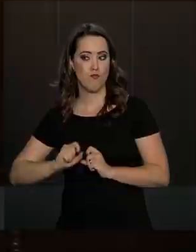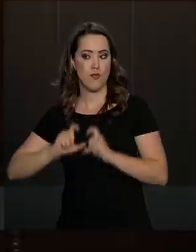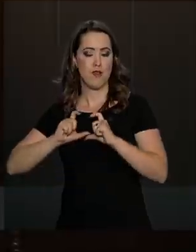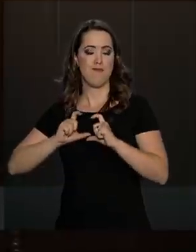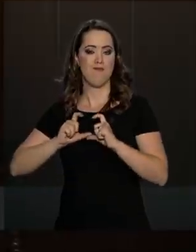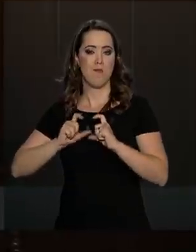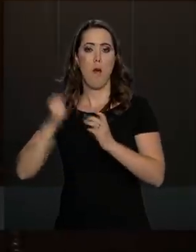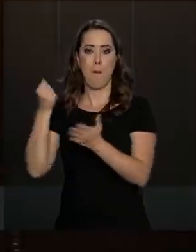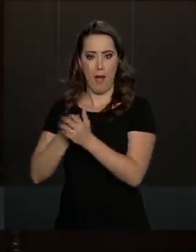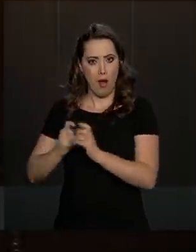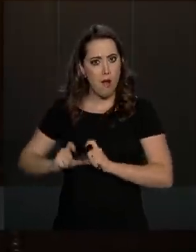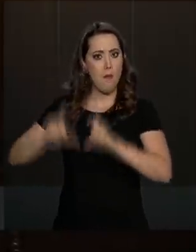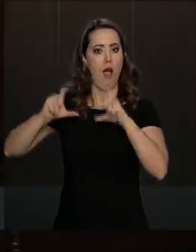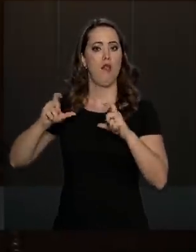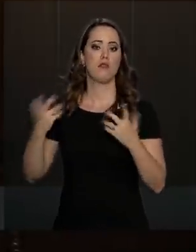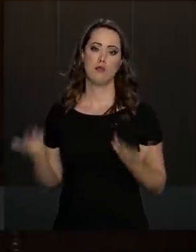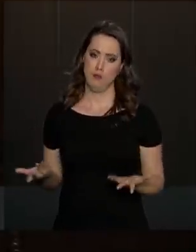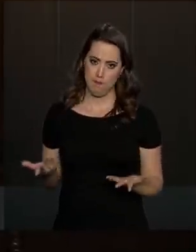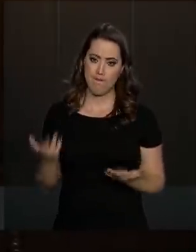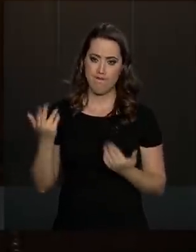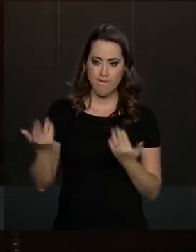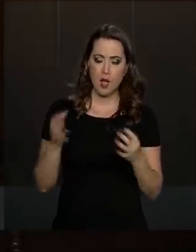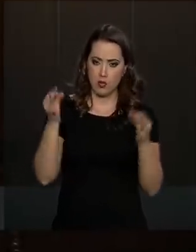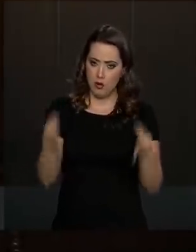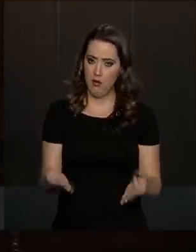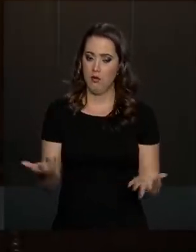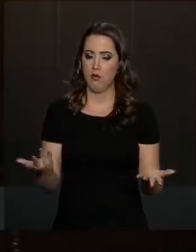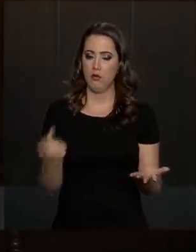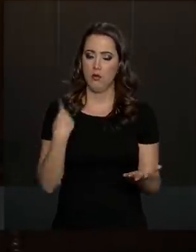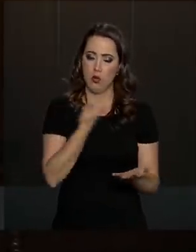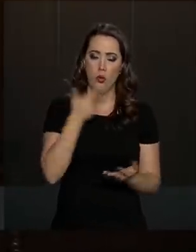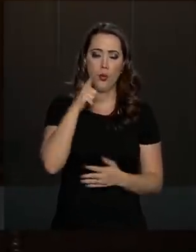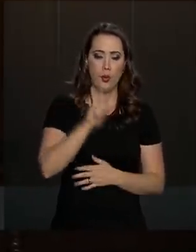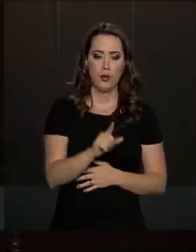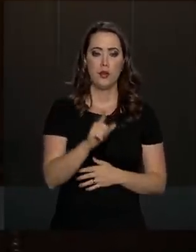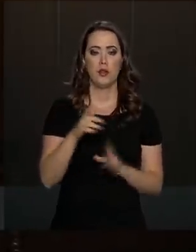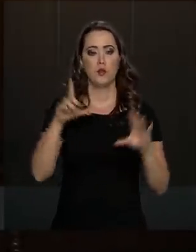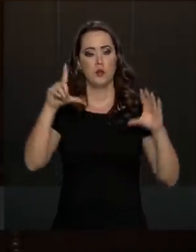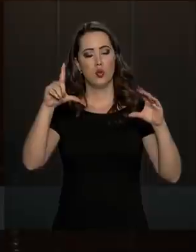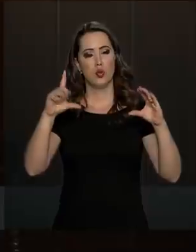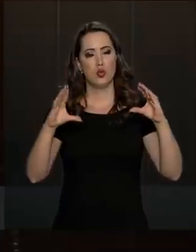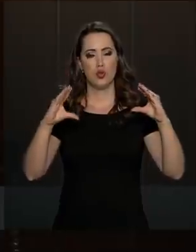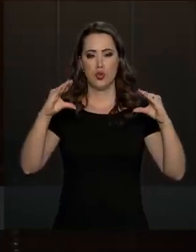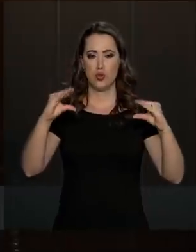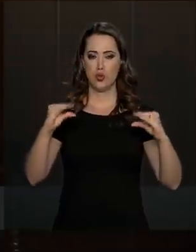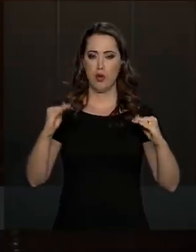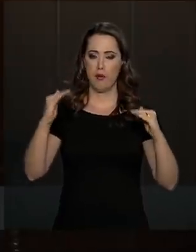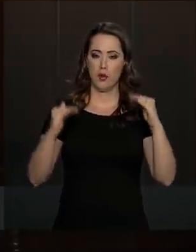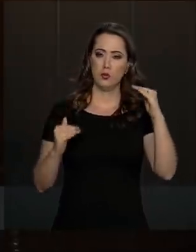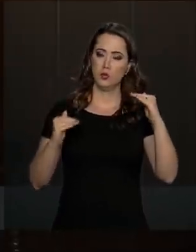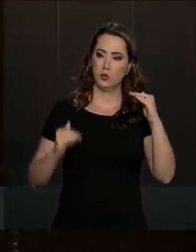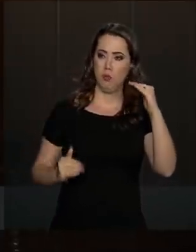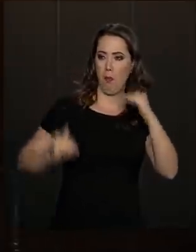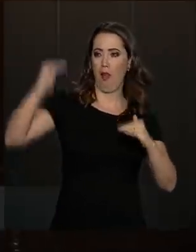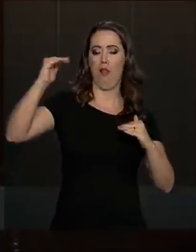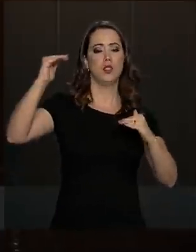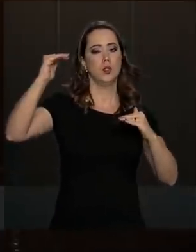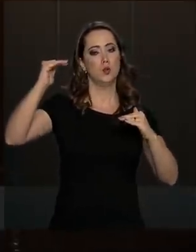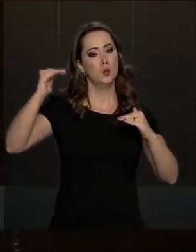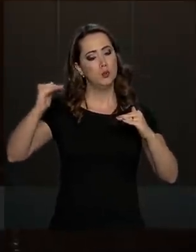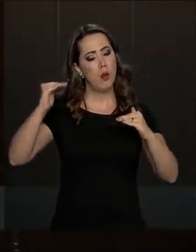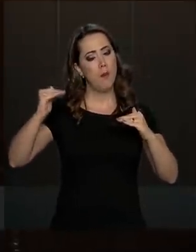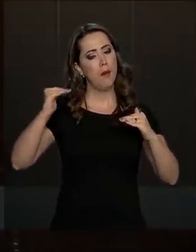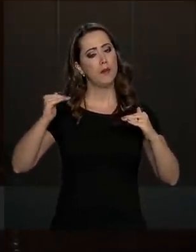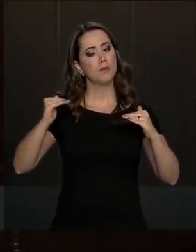pagando mais. Com isso, nós estamos conseguindo reduzir as desigualdades e remover os privilégios.